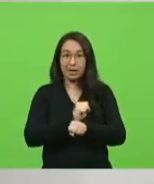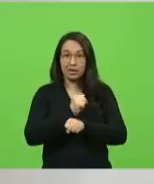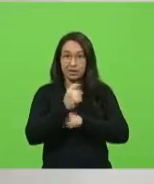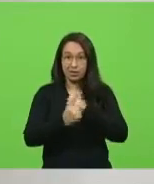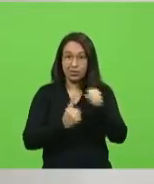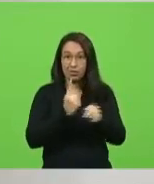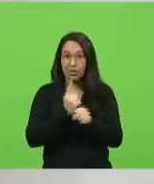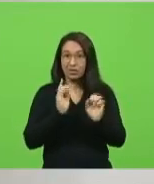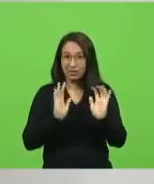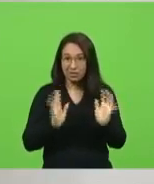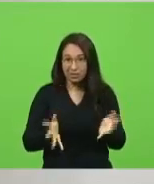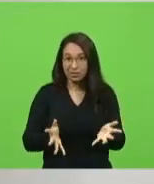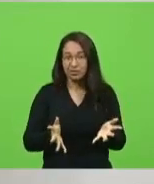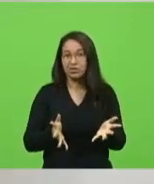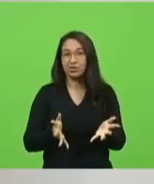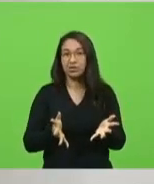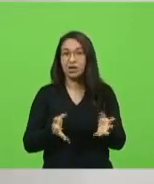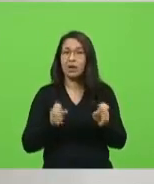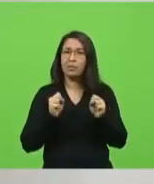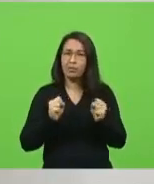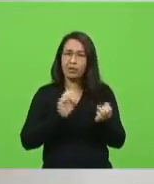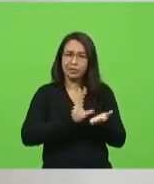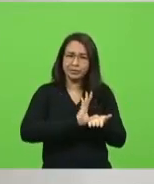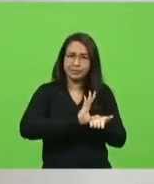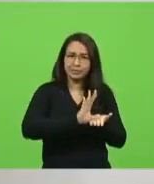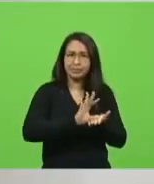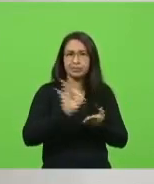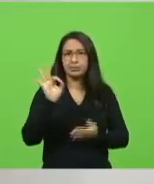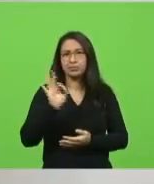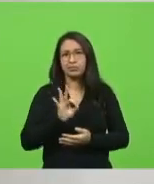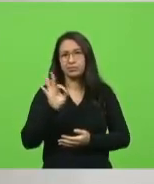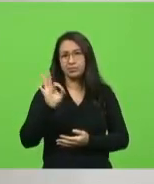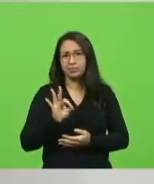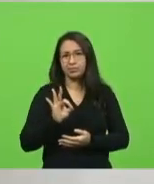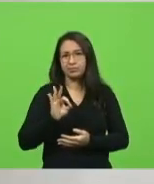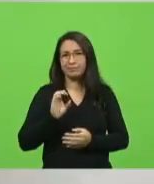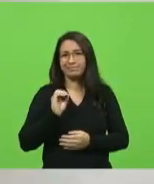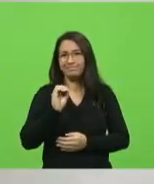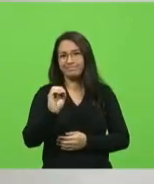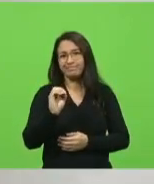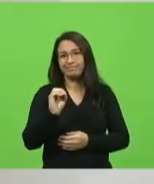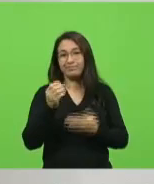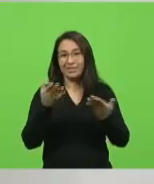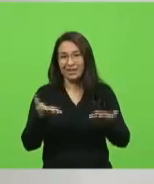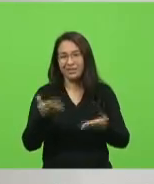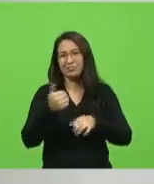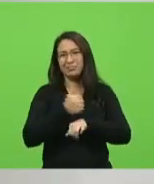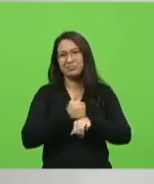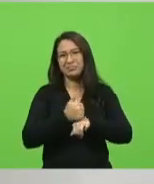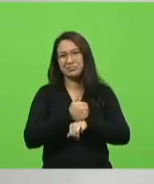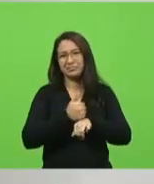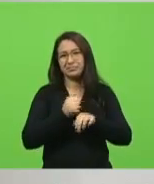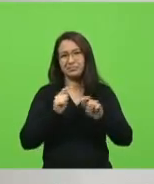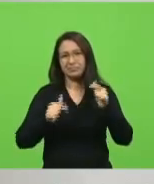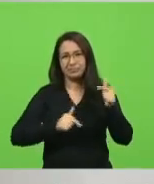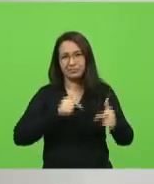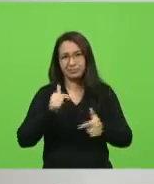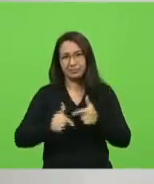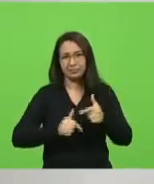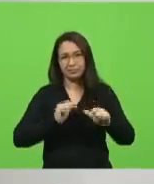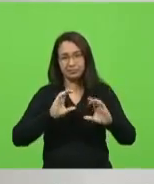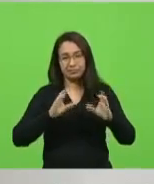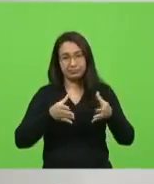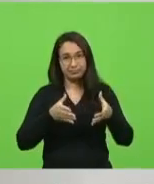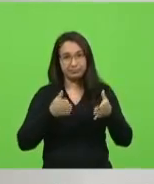que se dê uma linha de crédito a juros zero para esses profissionais que trabalham no segmento de eventos, as